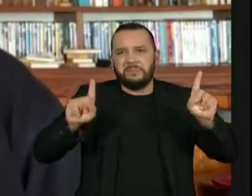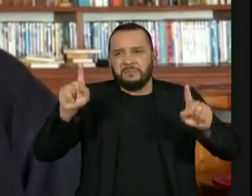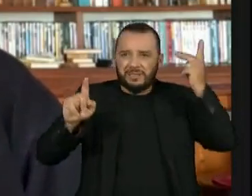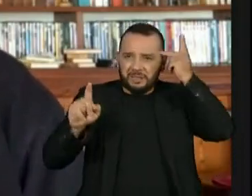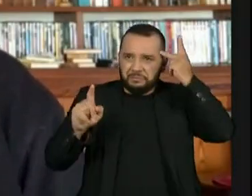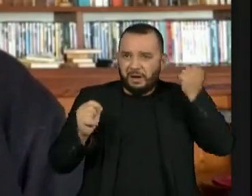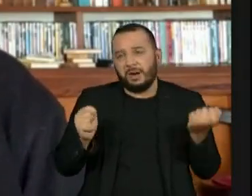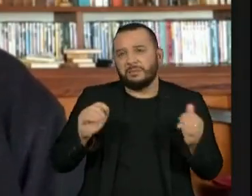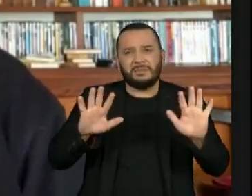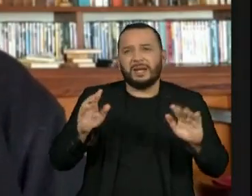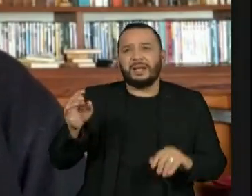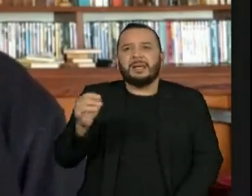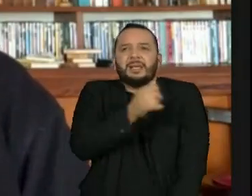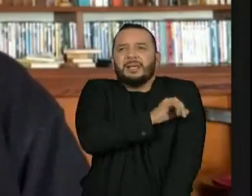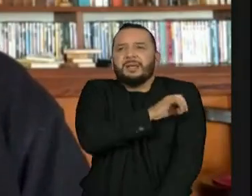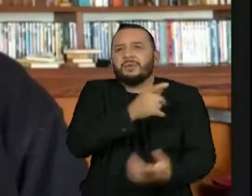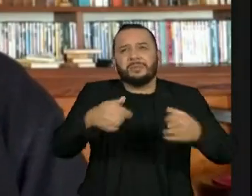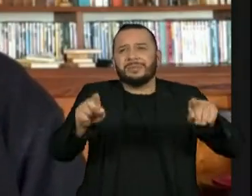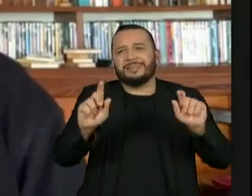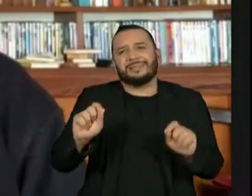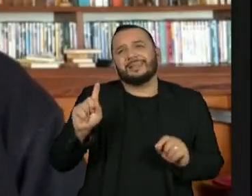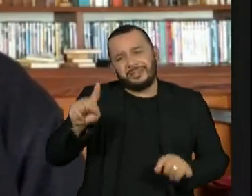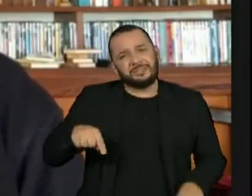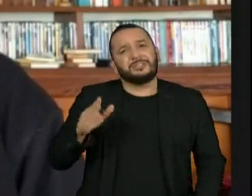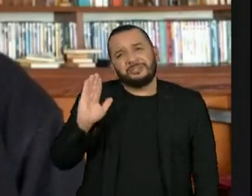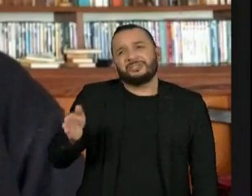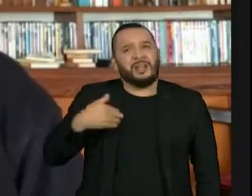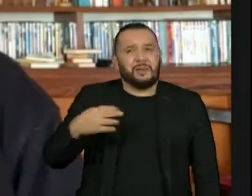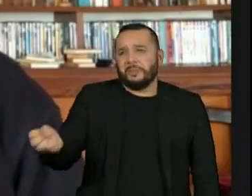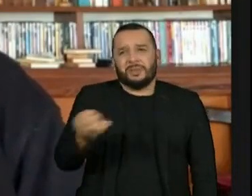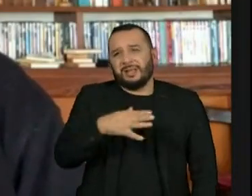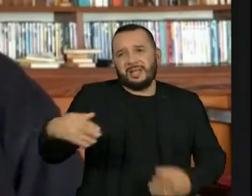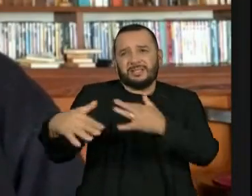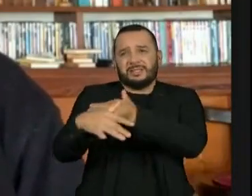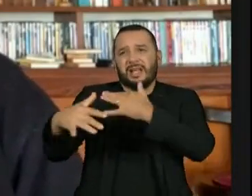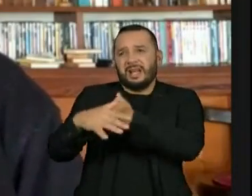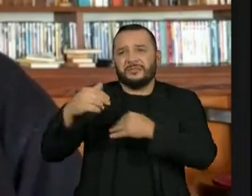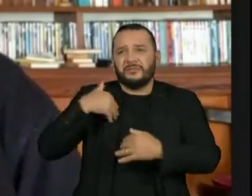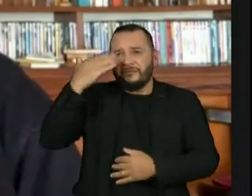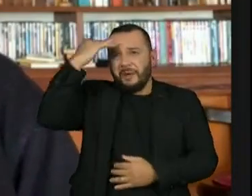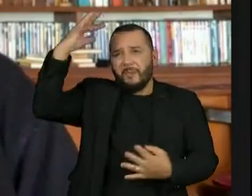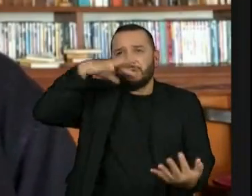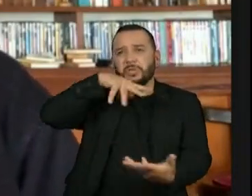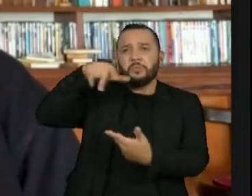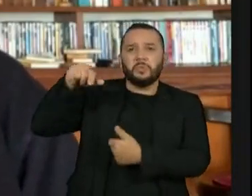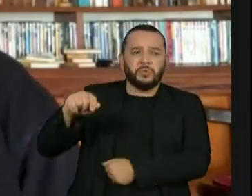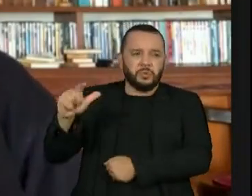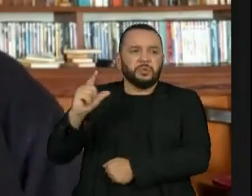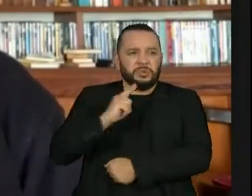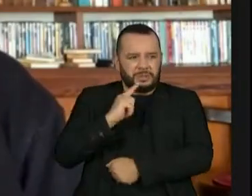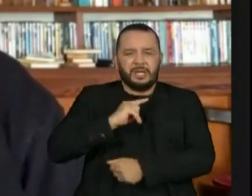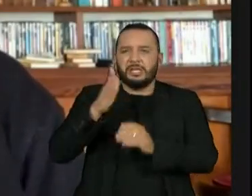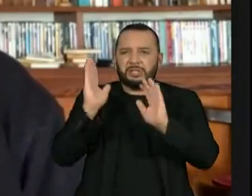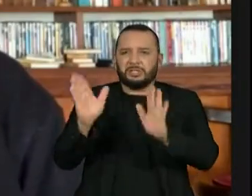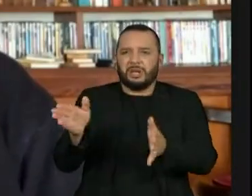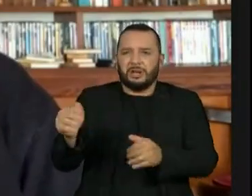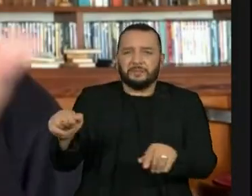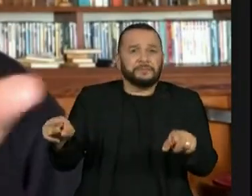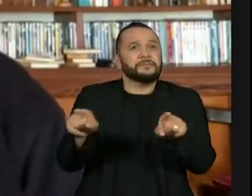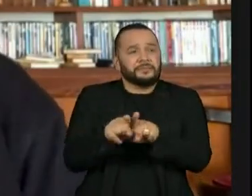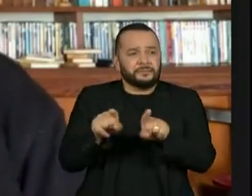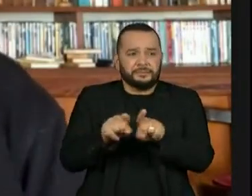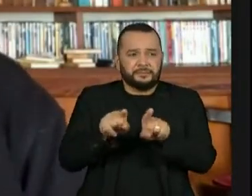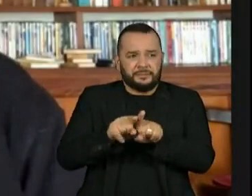O Rio não precisa, o Rio já era moderno, Rio era uma metrópole, uma cidade internacional, cidade cosmopolita. Tem que ver que numa época em que